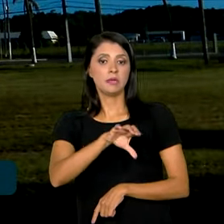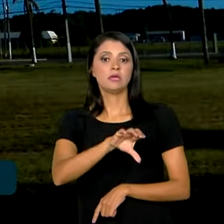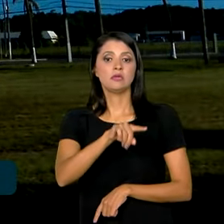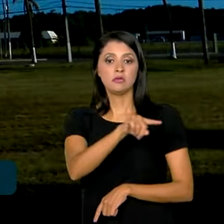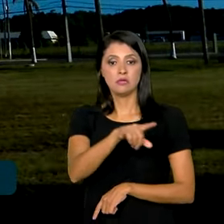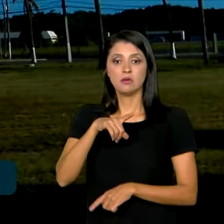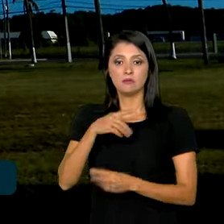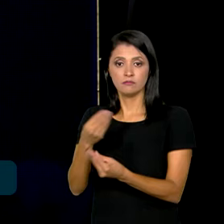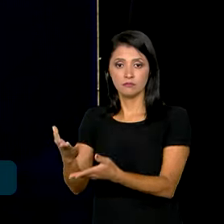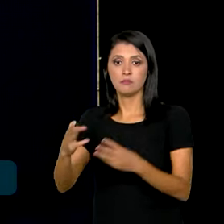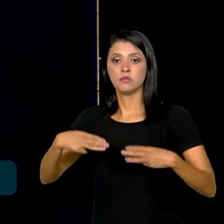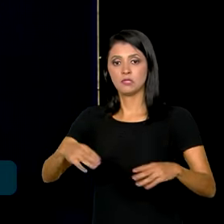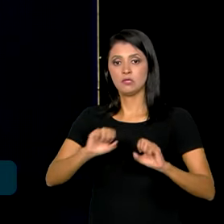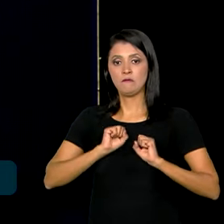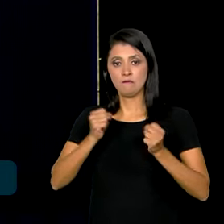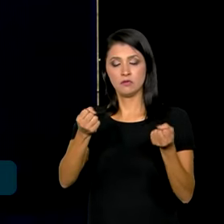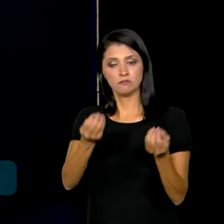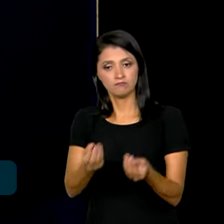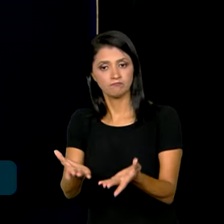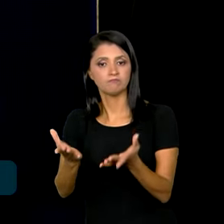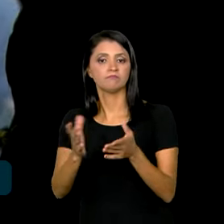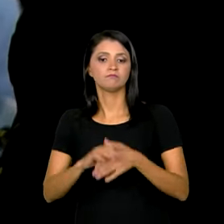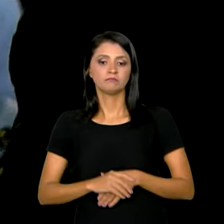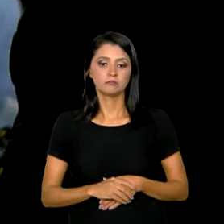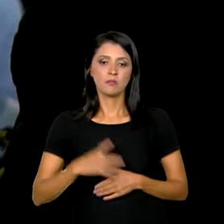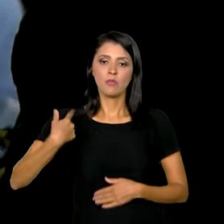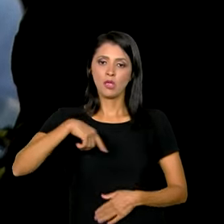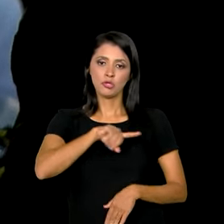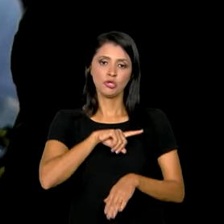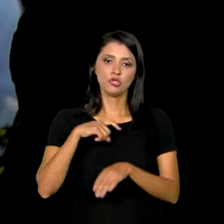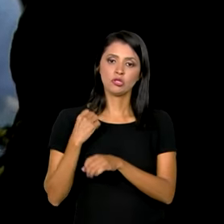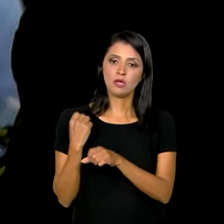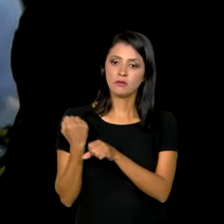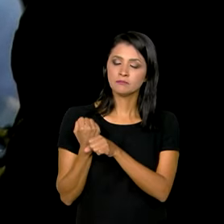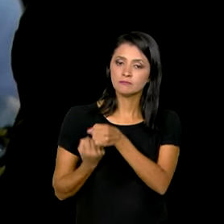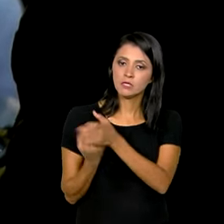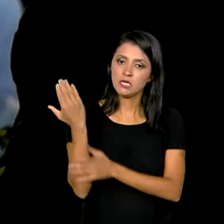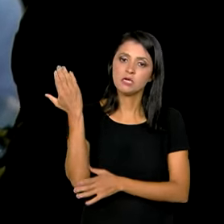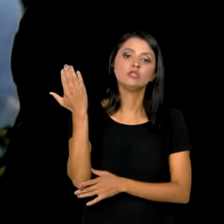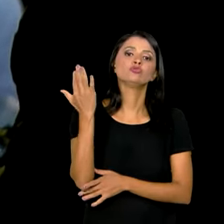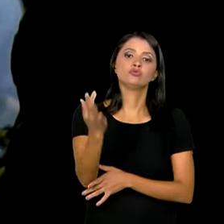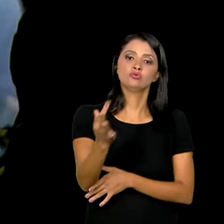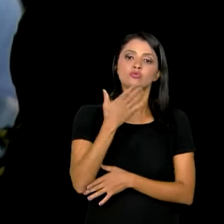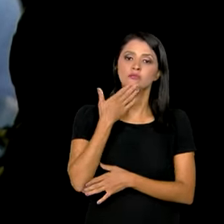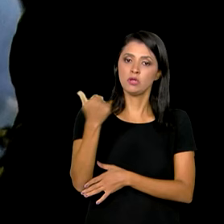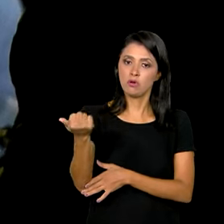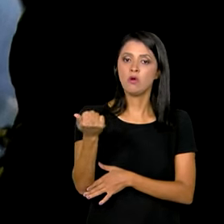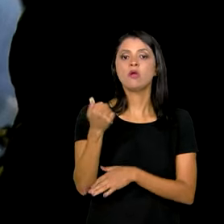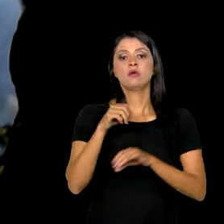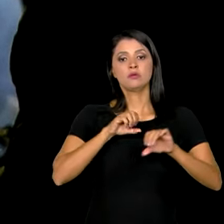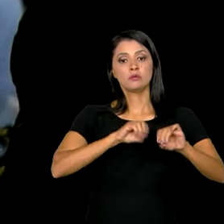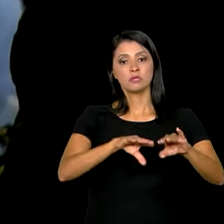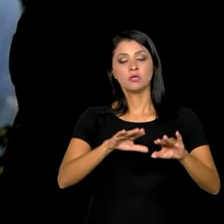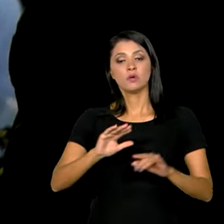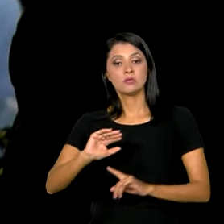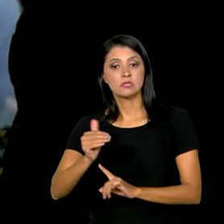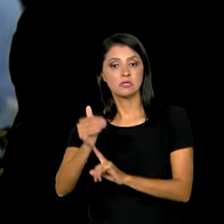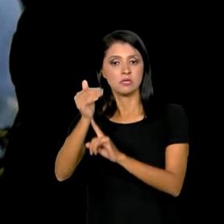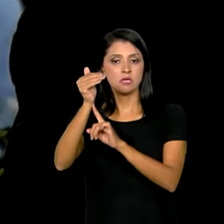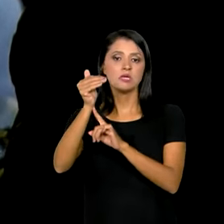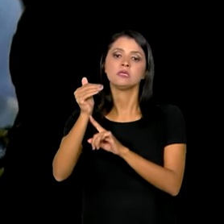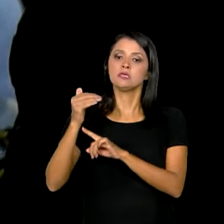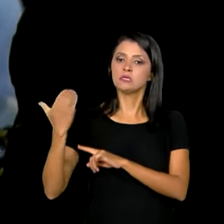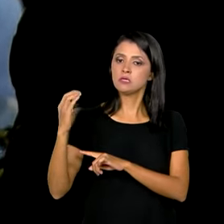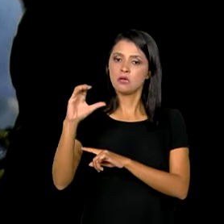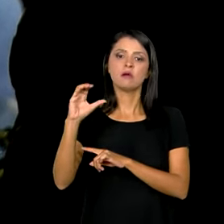Ministério da Defesa. Com essa iniciativa, estamos construindo um futuro melhor, onde educação, ciência e tecnologia estão a